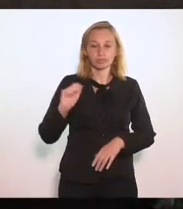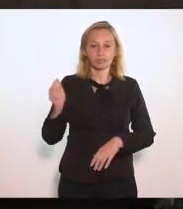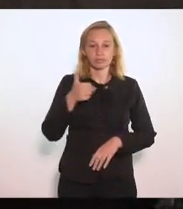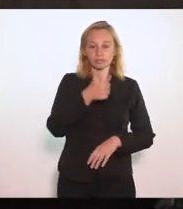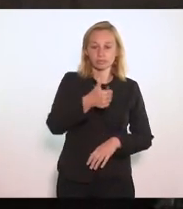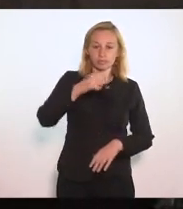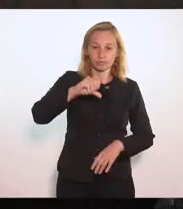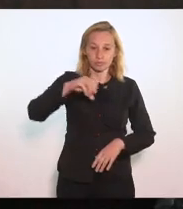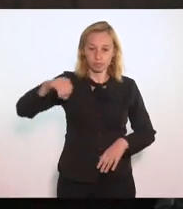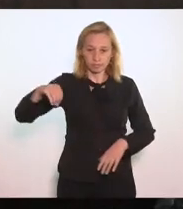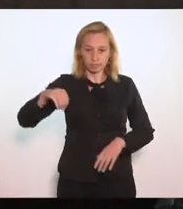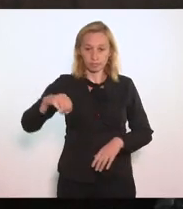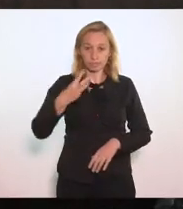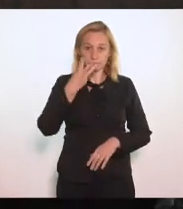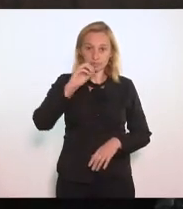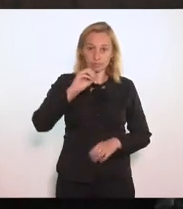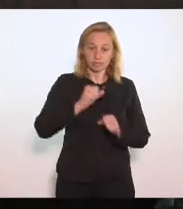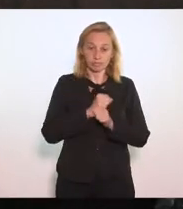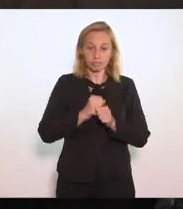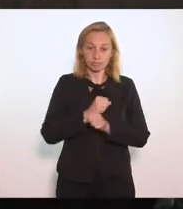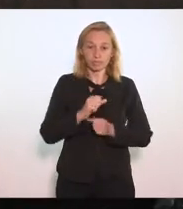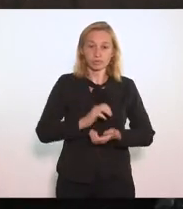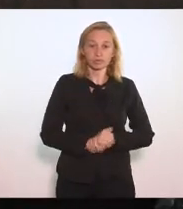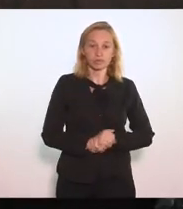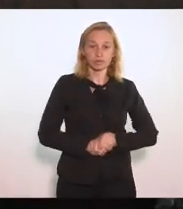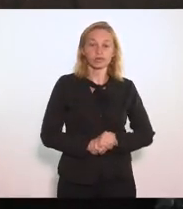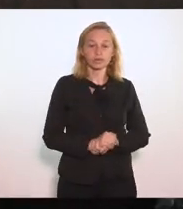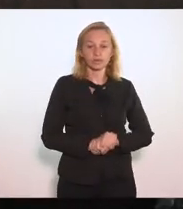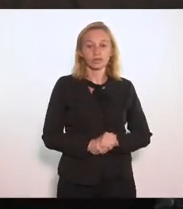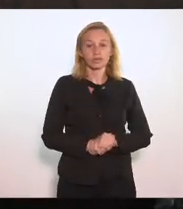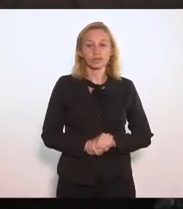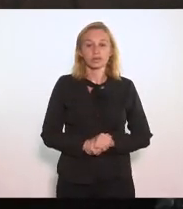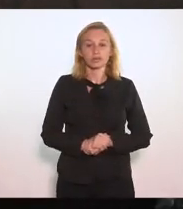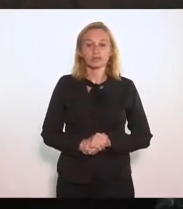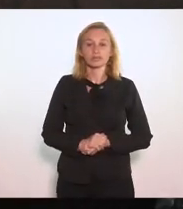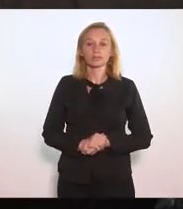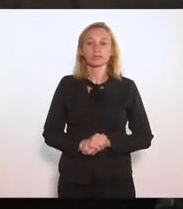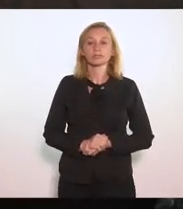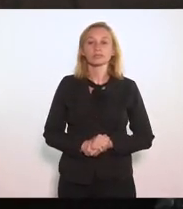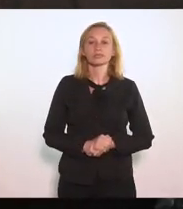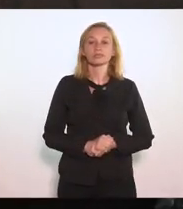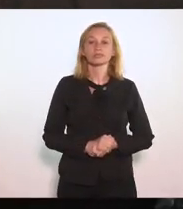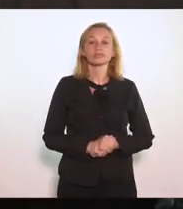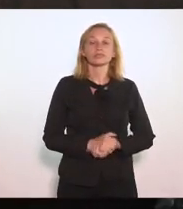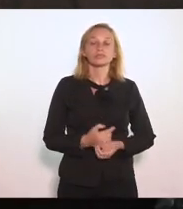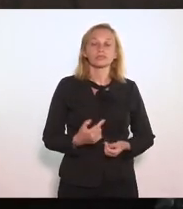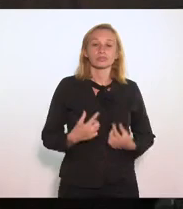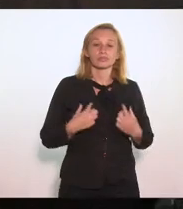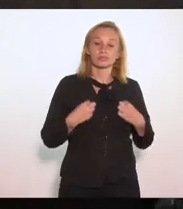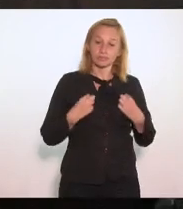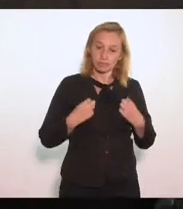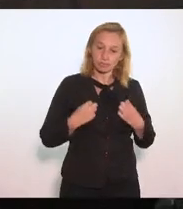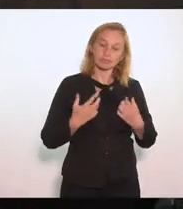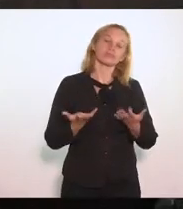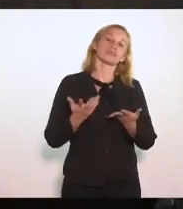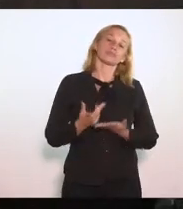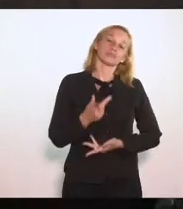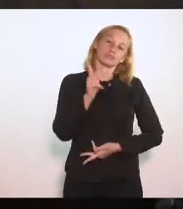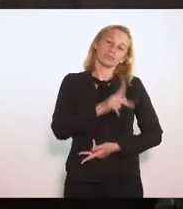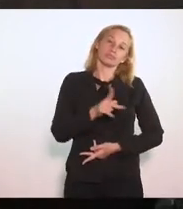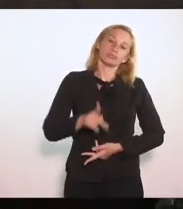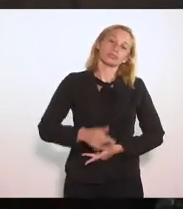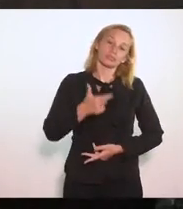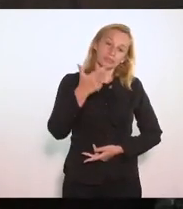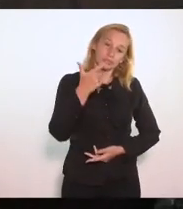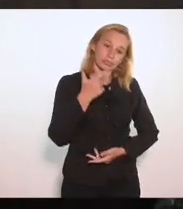Portanto Há 30 anos E é nesta condição De professor Que eu hoje